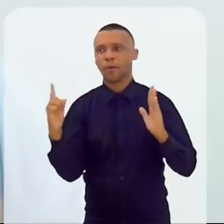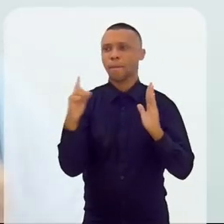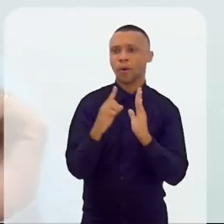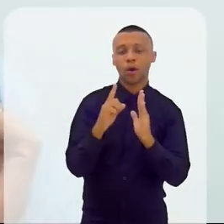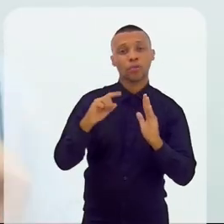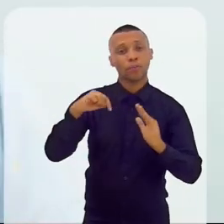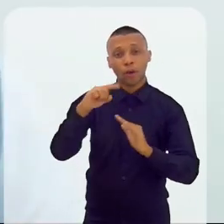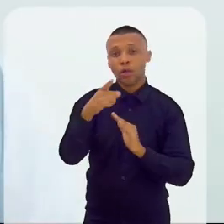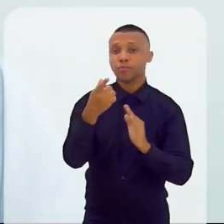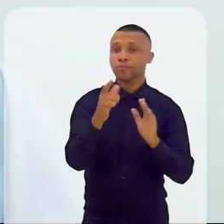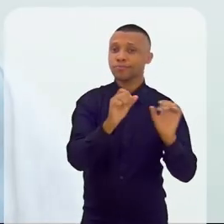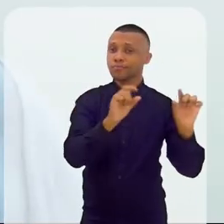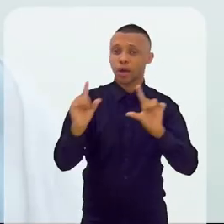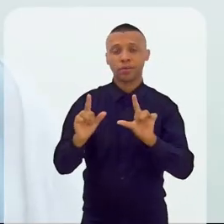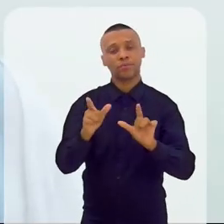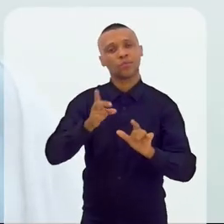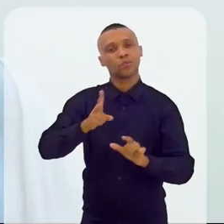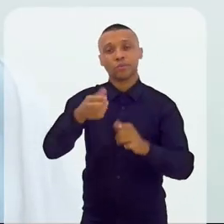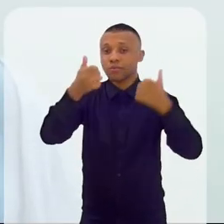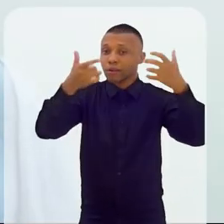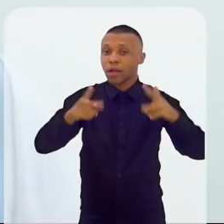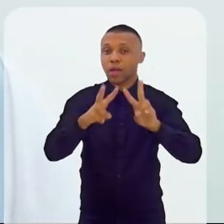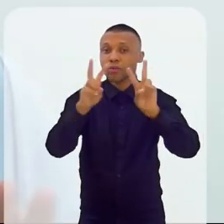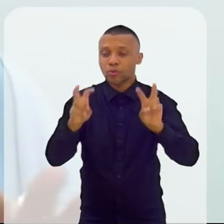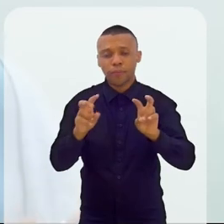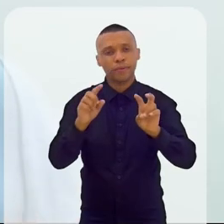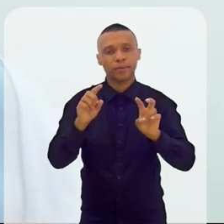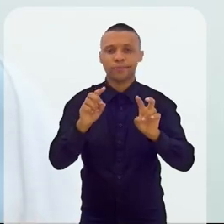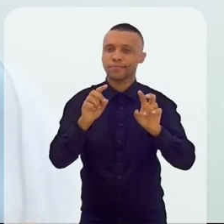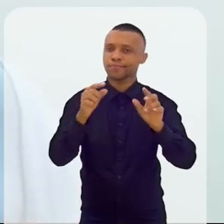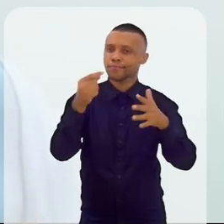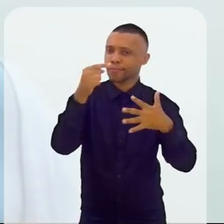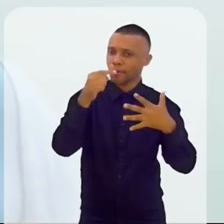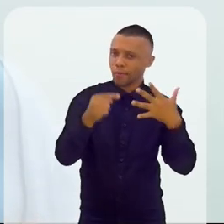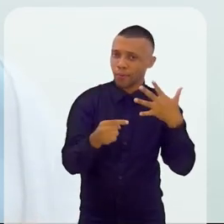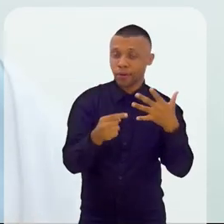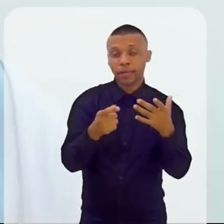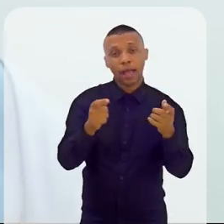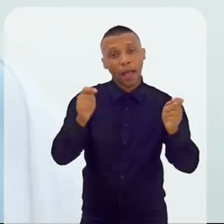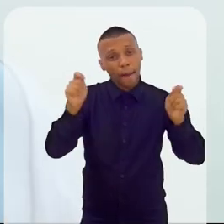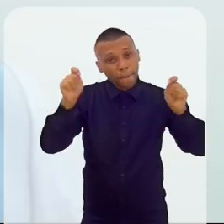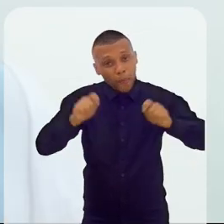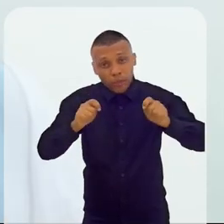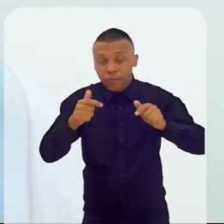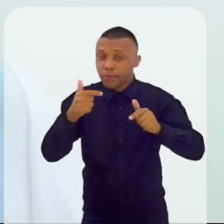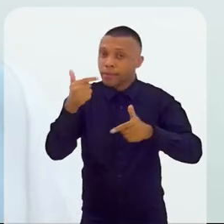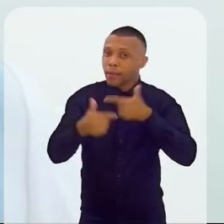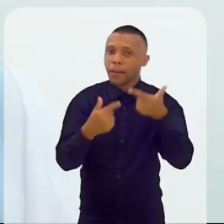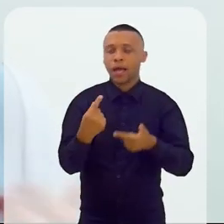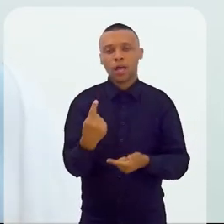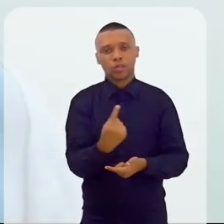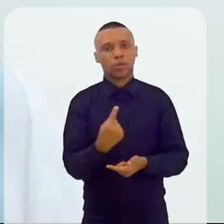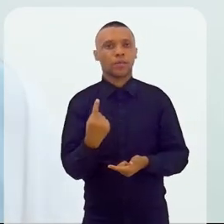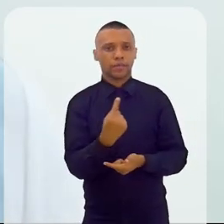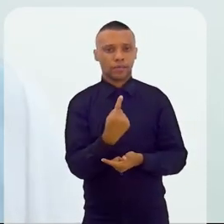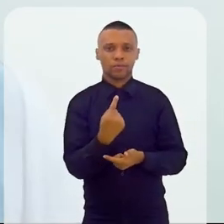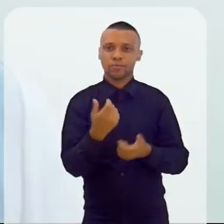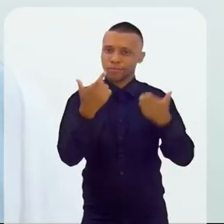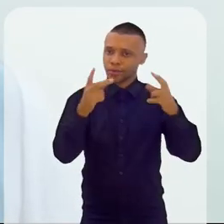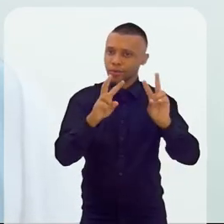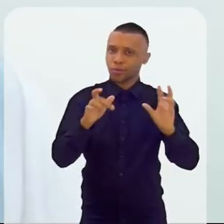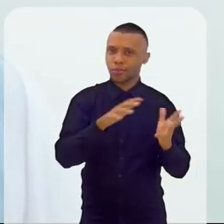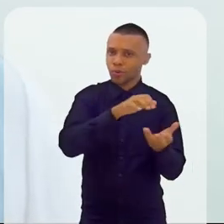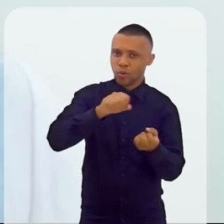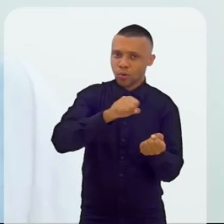rápido intervalo e no próximo bloco a gente continua a falar sobre essa questão de que não é possível trabalhar sozinho quando a gente